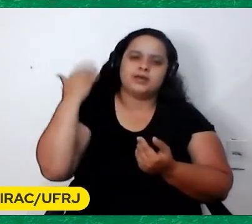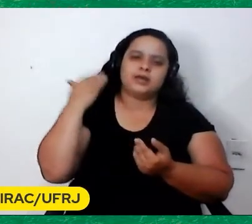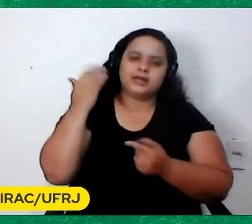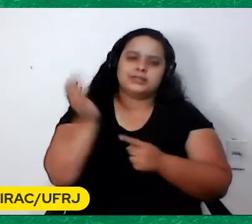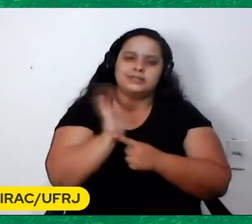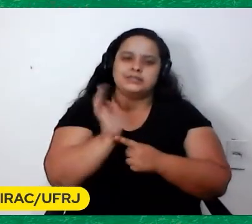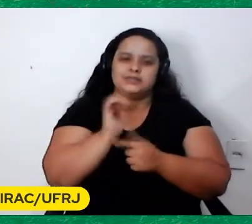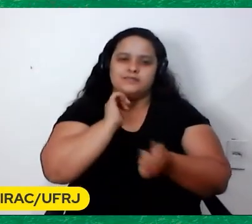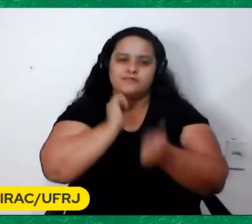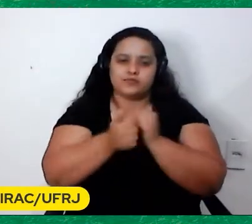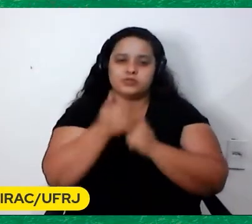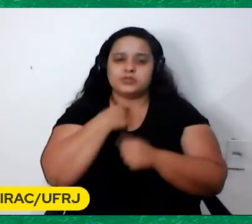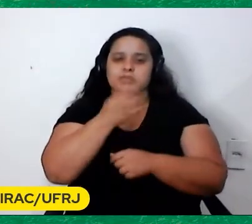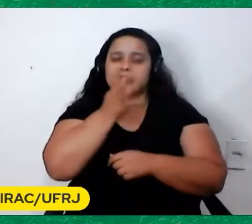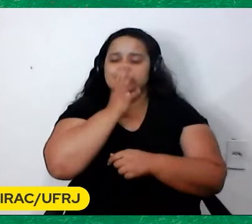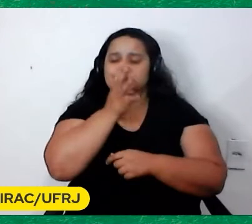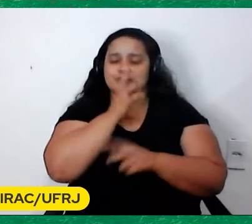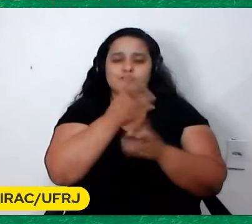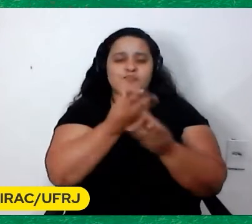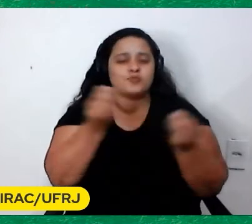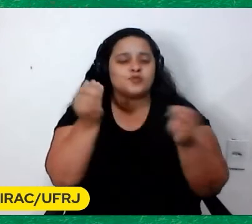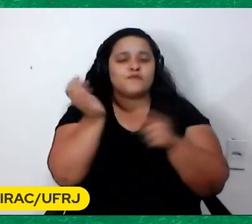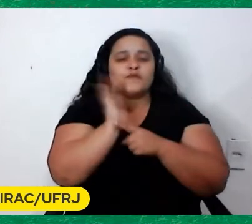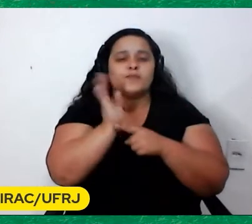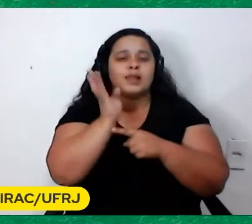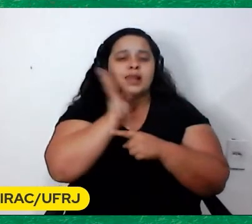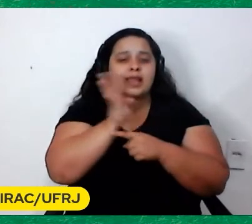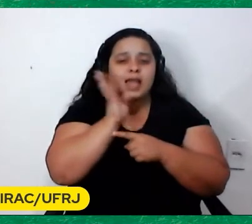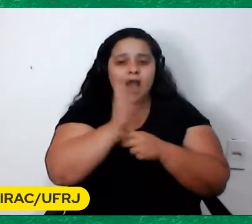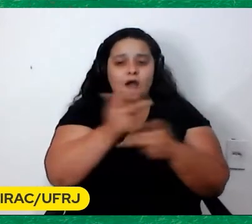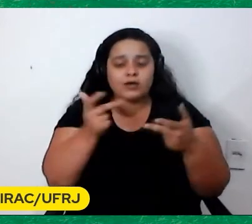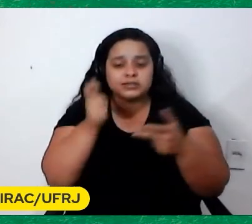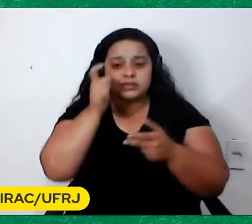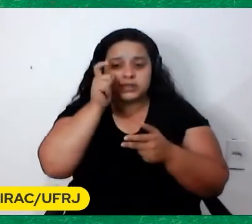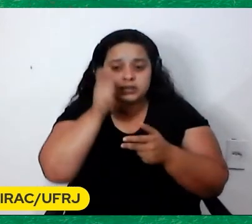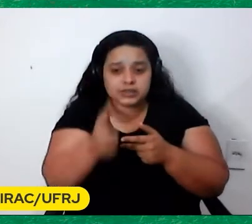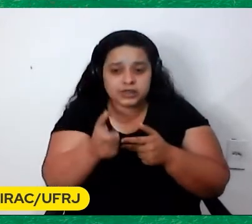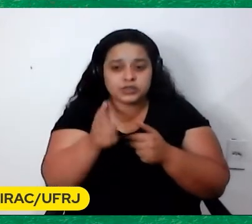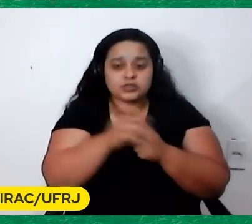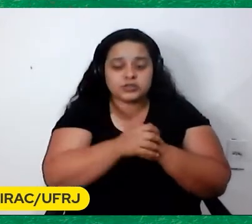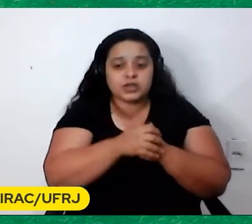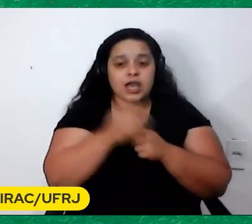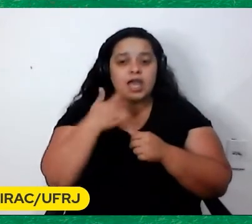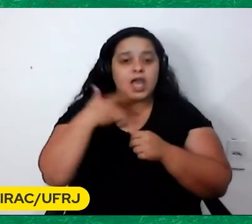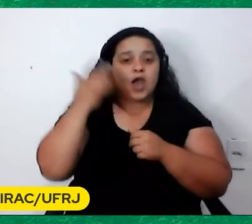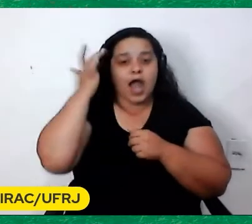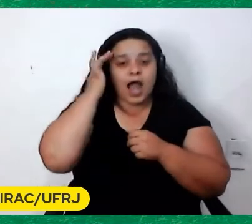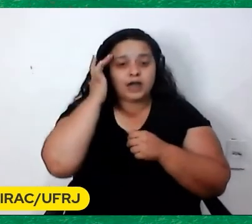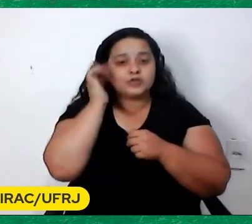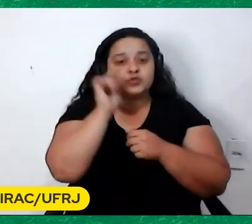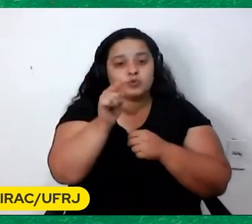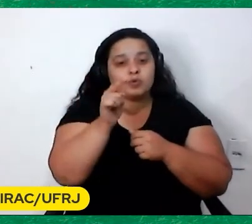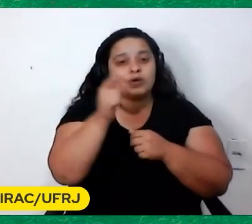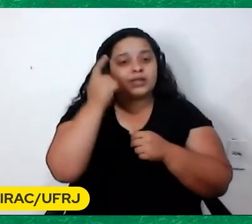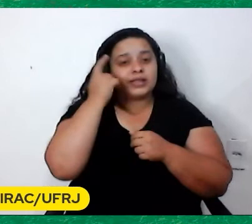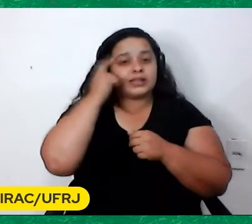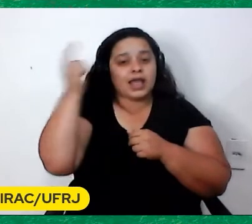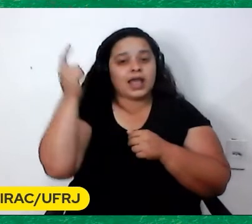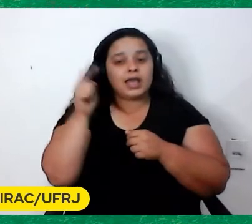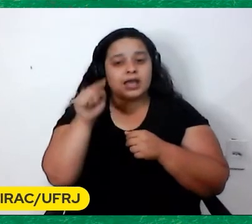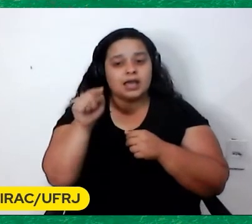tanto Filme legal Sobre futebol Mas coisas Tão interessantes Eu acho que Essa ideia Do Antônio De fazer Esse Cinefoot